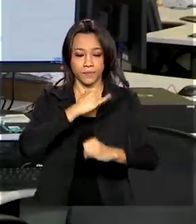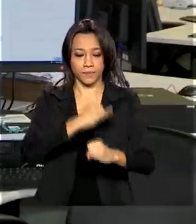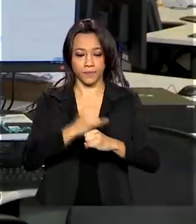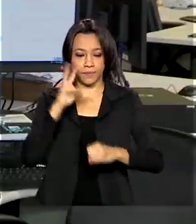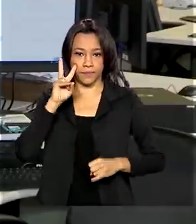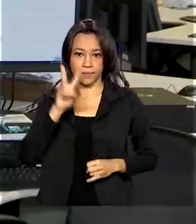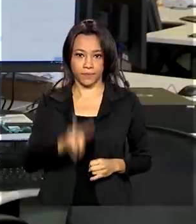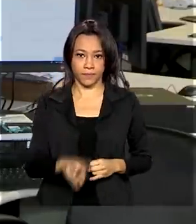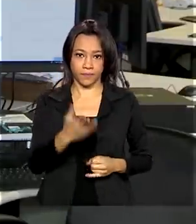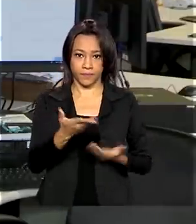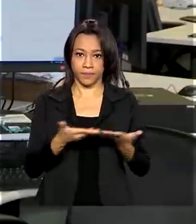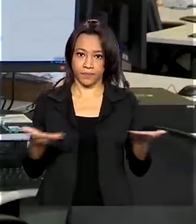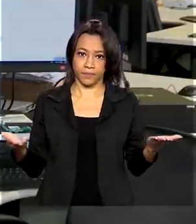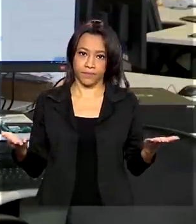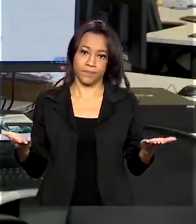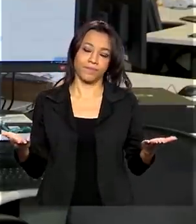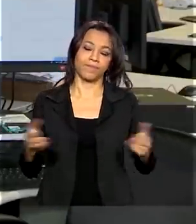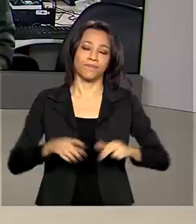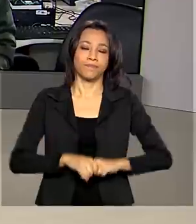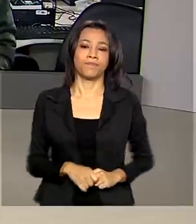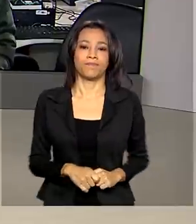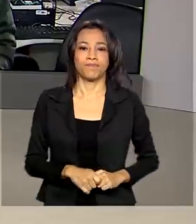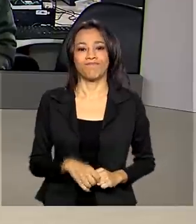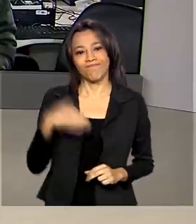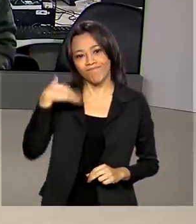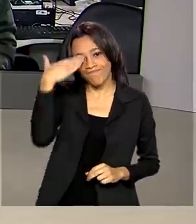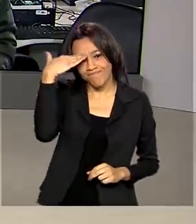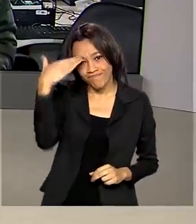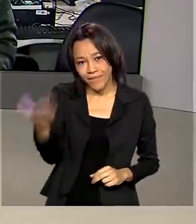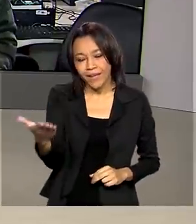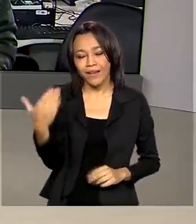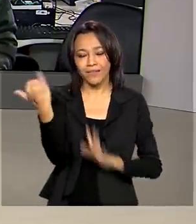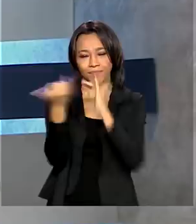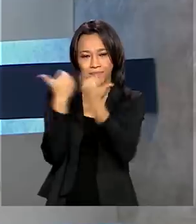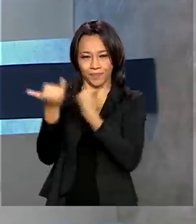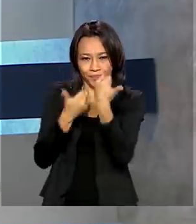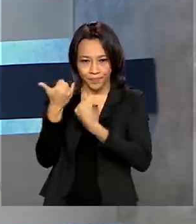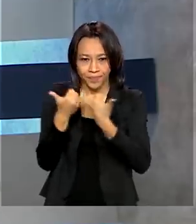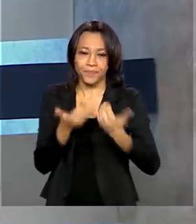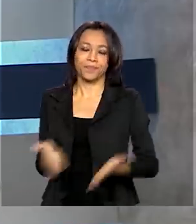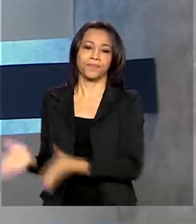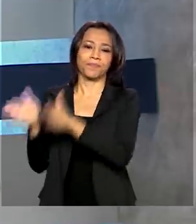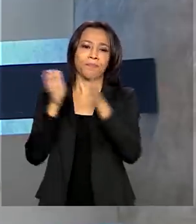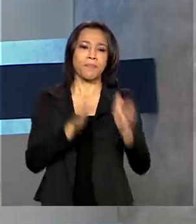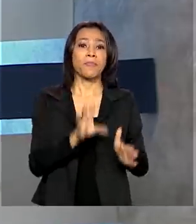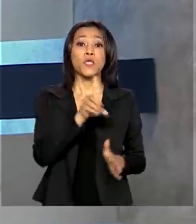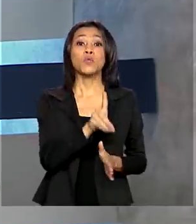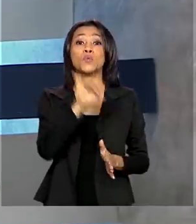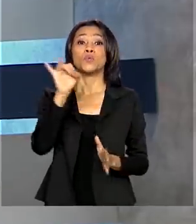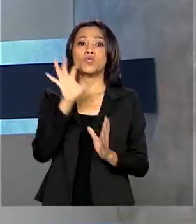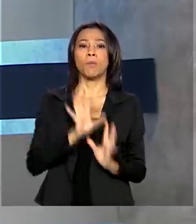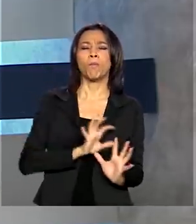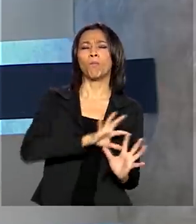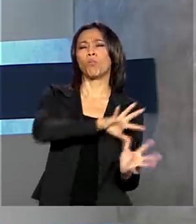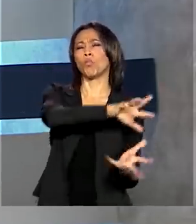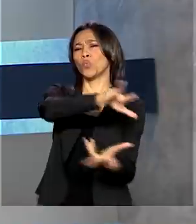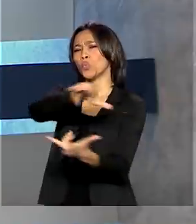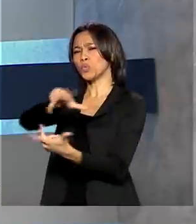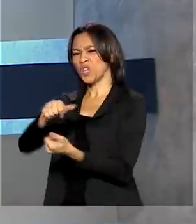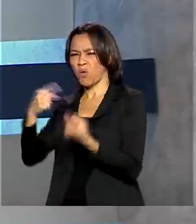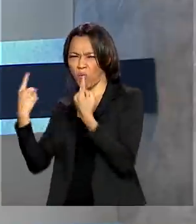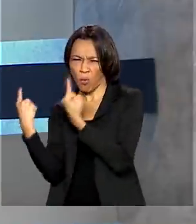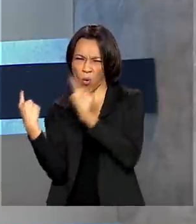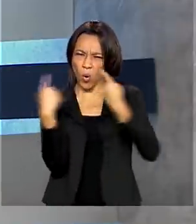.gov.br. Renata. Obrigada, Igor, pelas suas informações. E no Dia Mundial de Enfrentamento ao